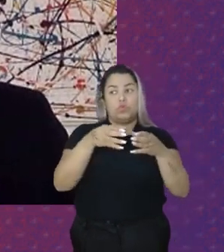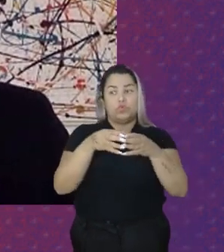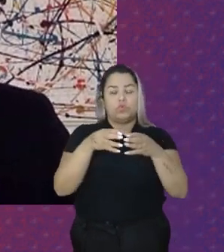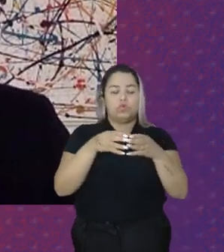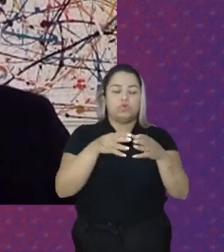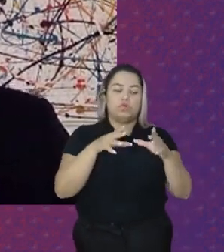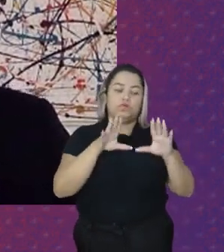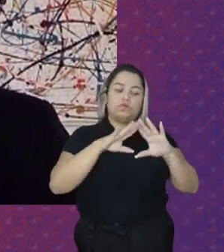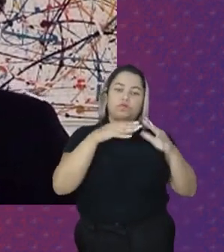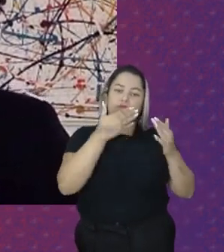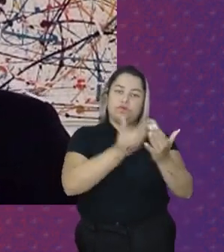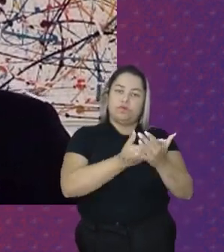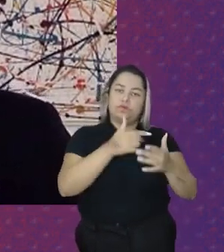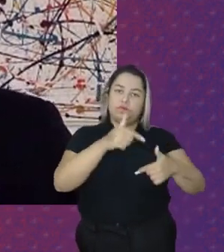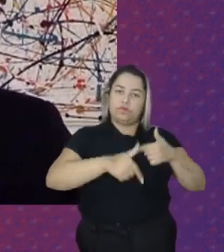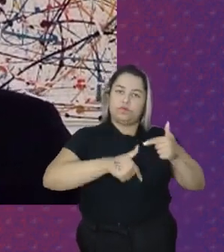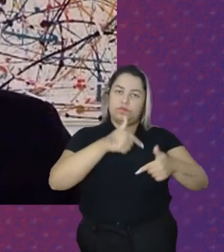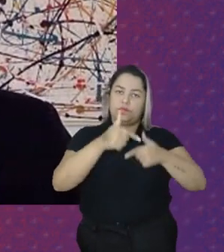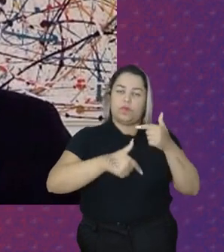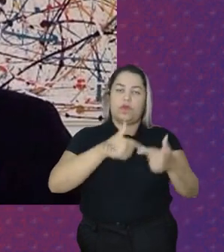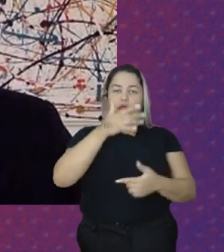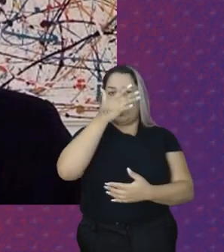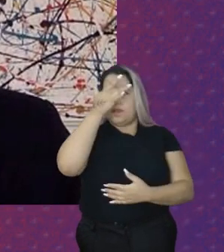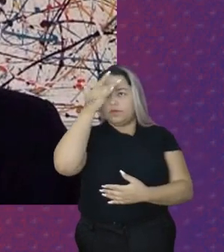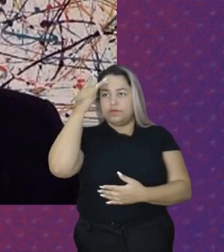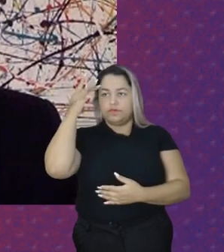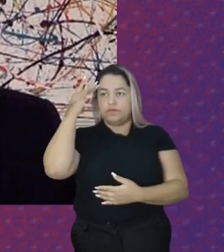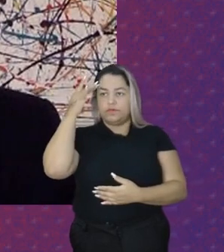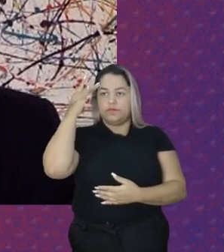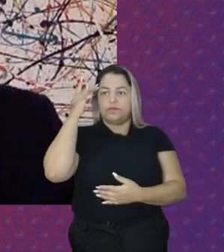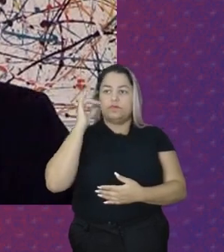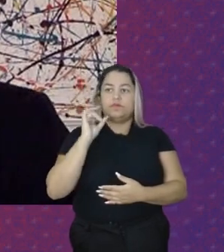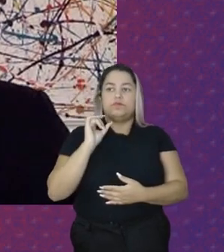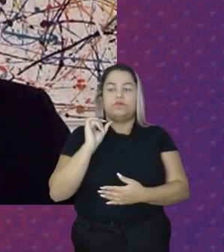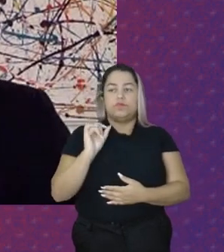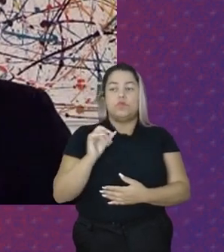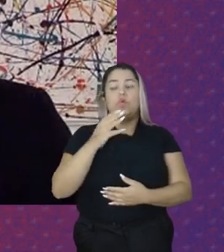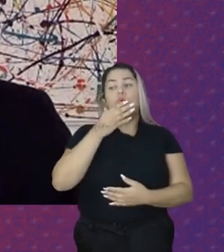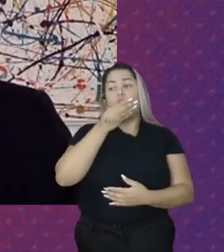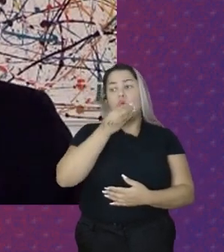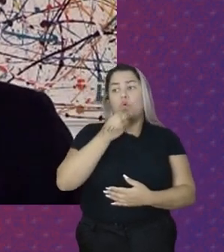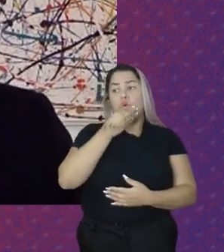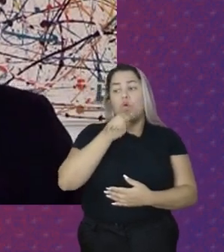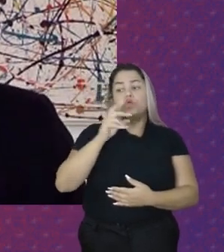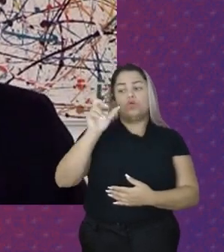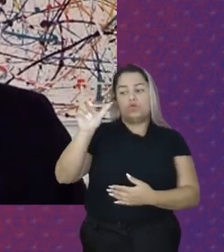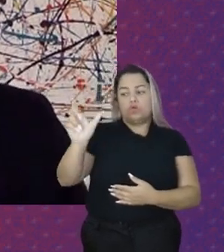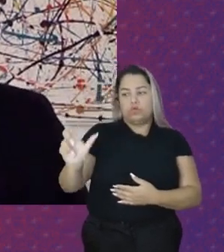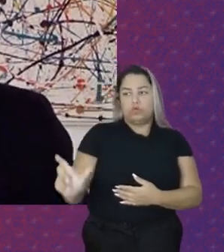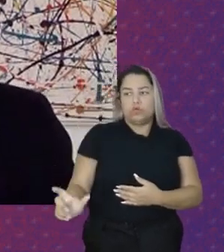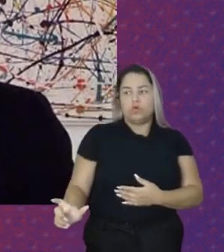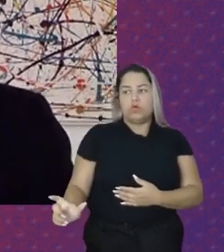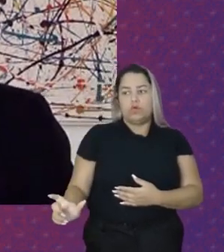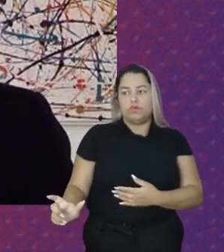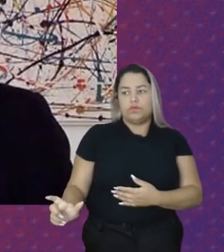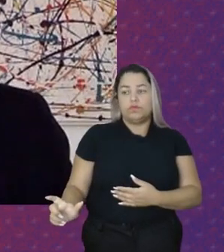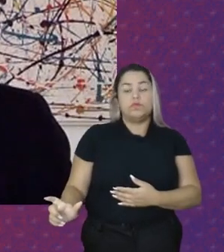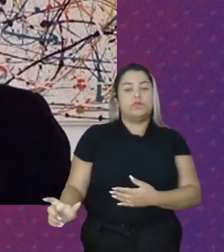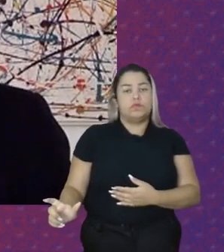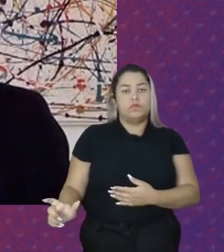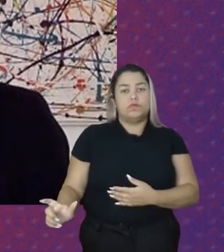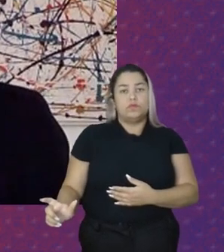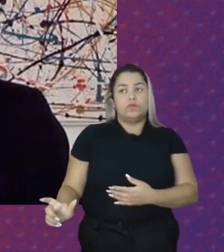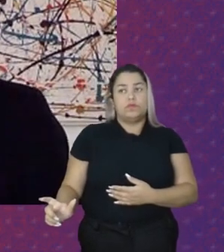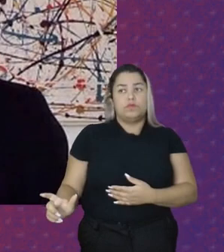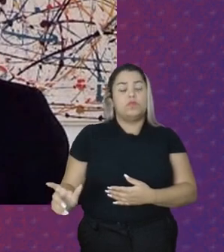Domésticos Aqueles Os homens Digamos assim Acabaram sendo